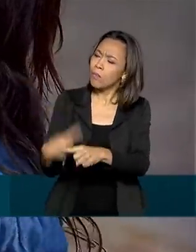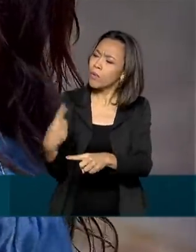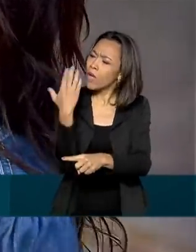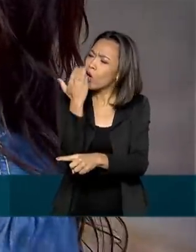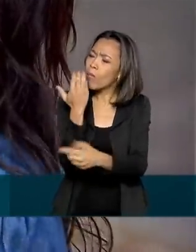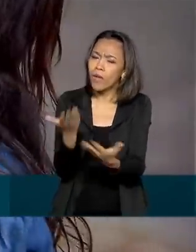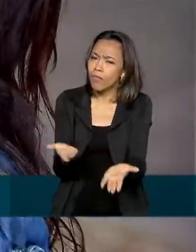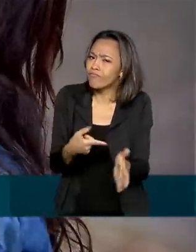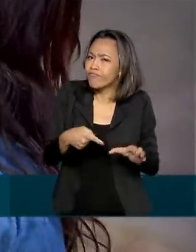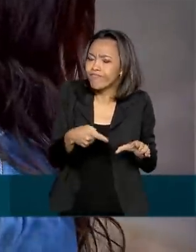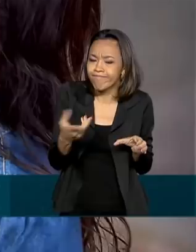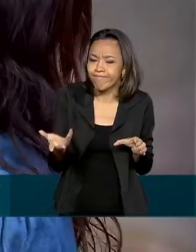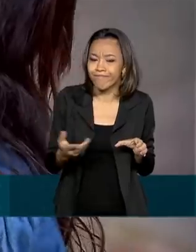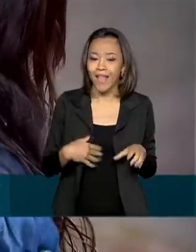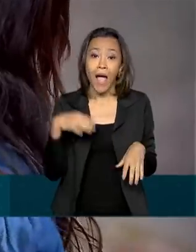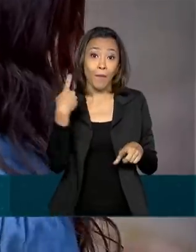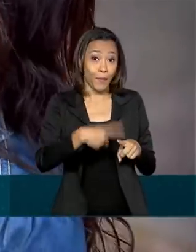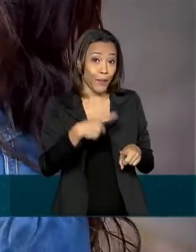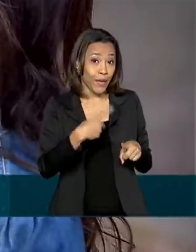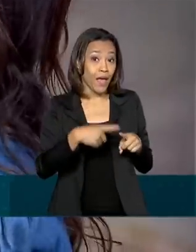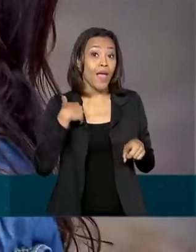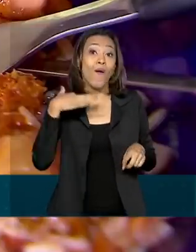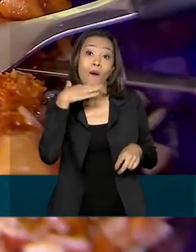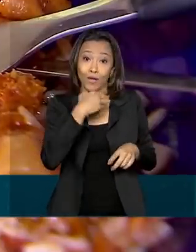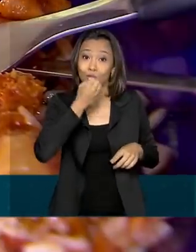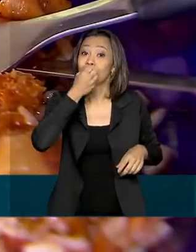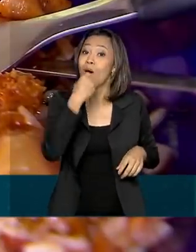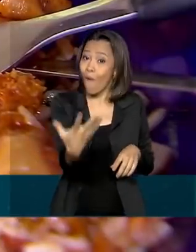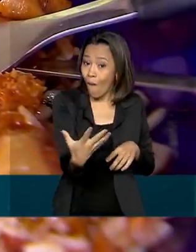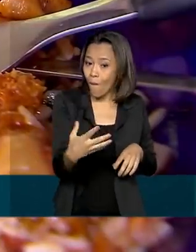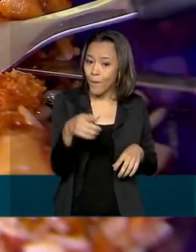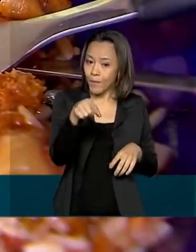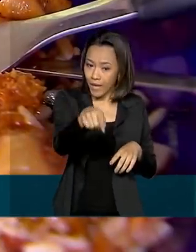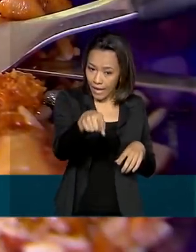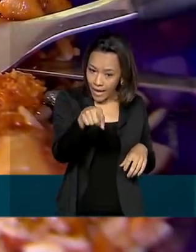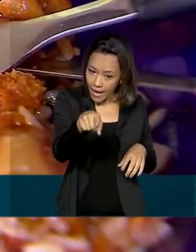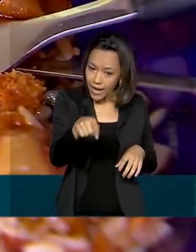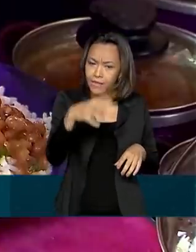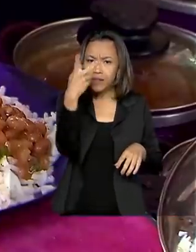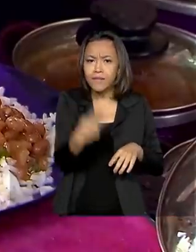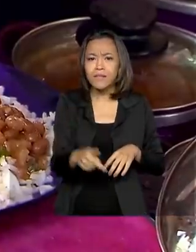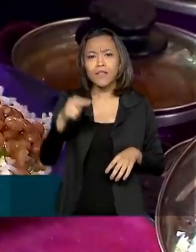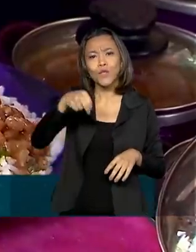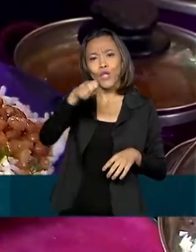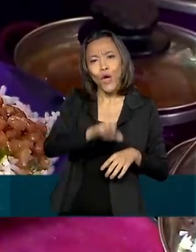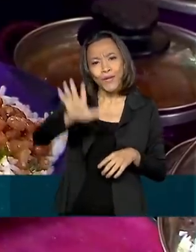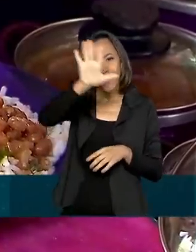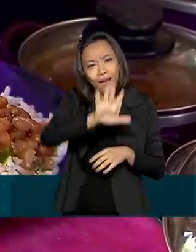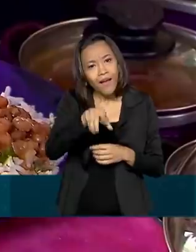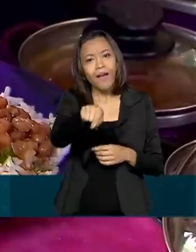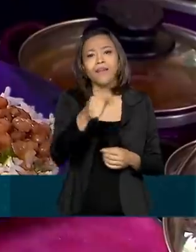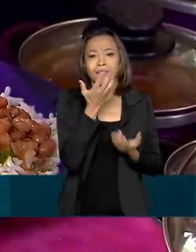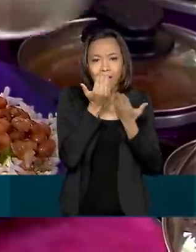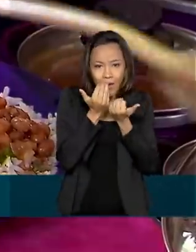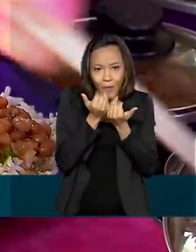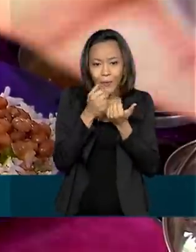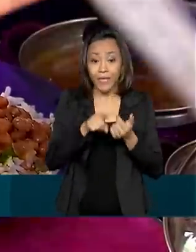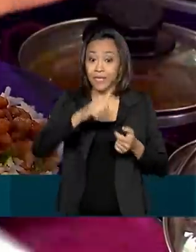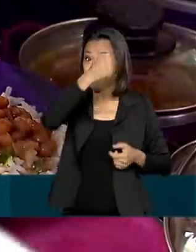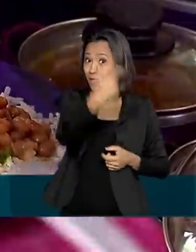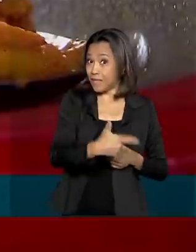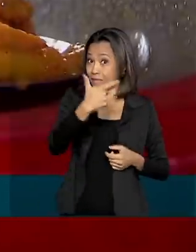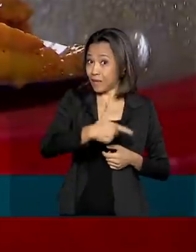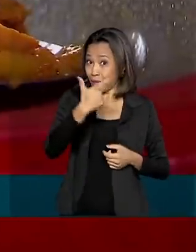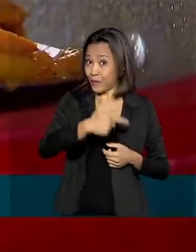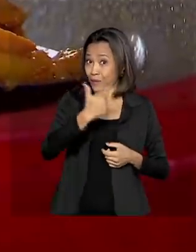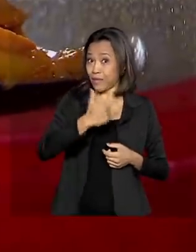panelada? Porque eu acho bom. O prato típico nordestino, que faz sucesso na segunda maior cidade do